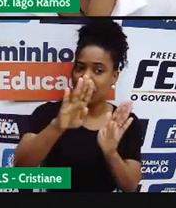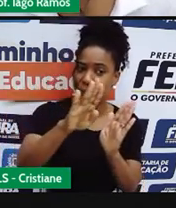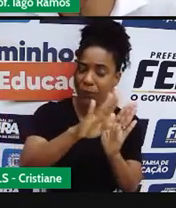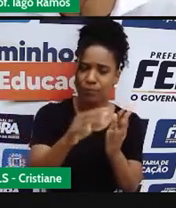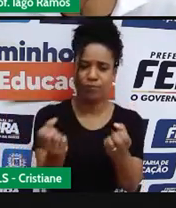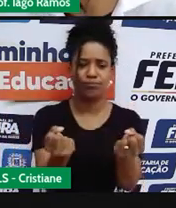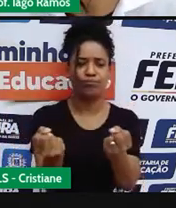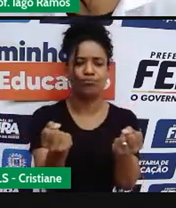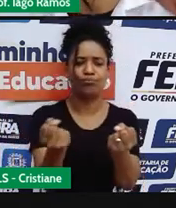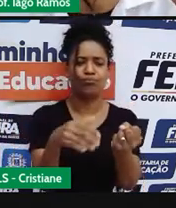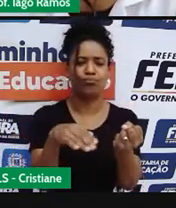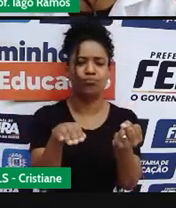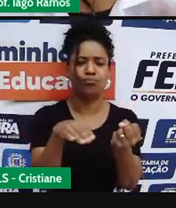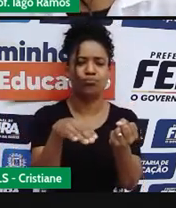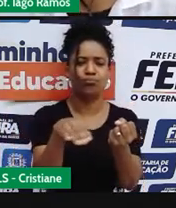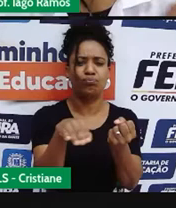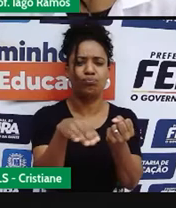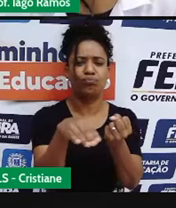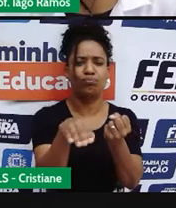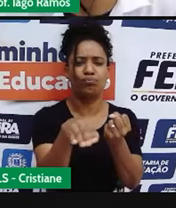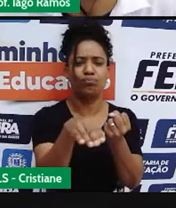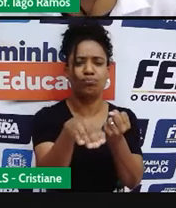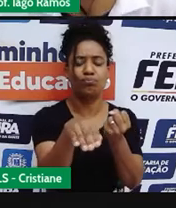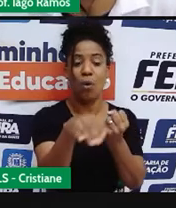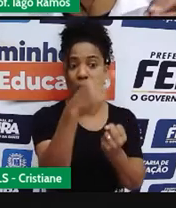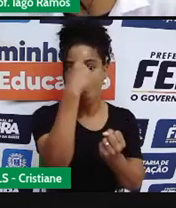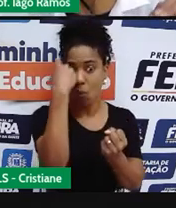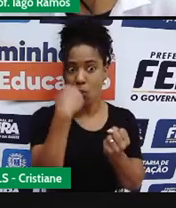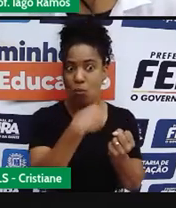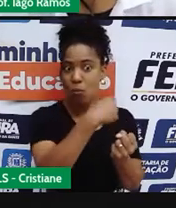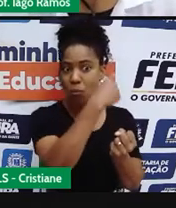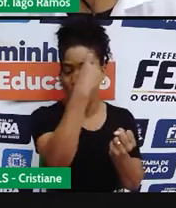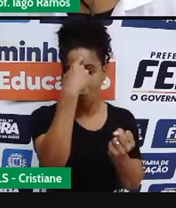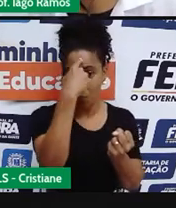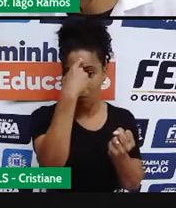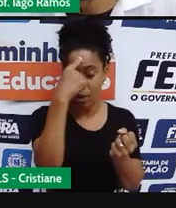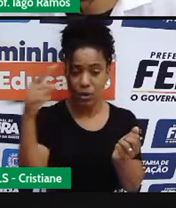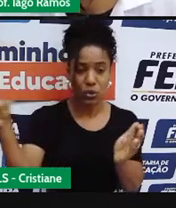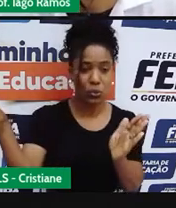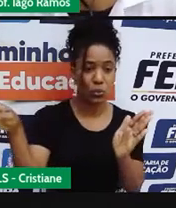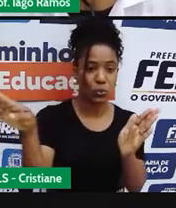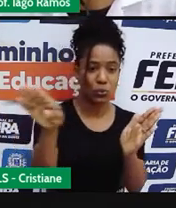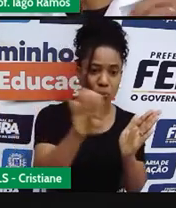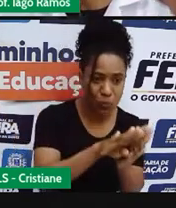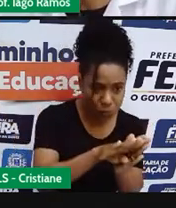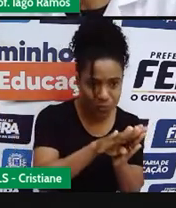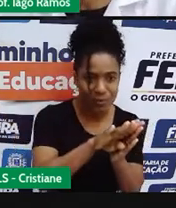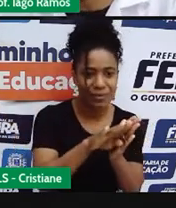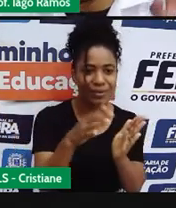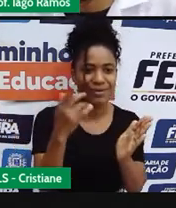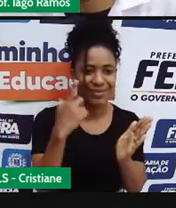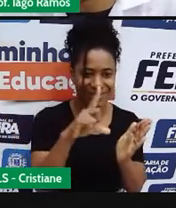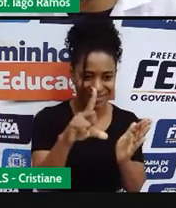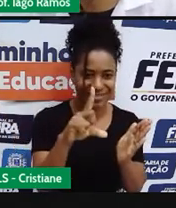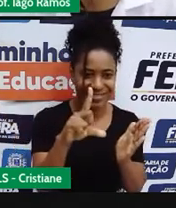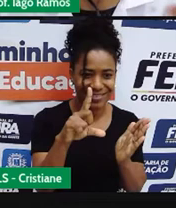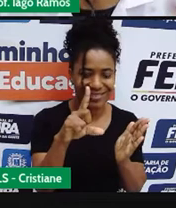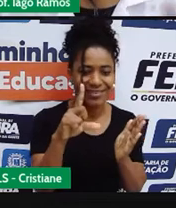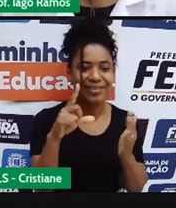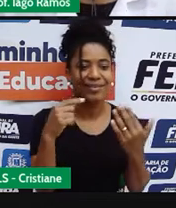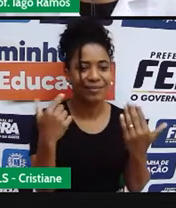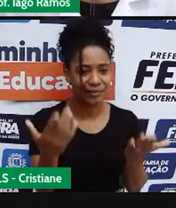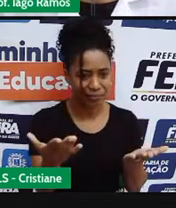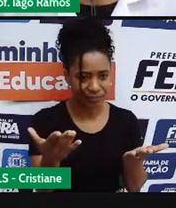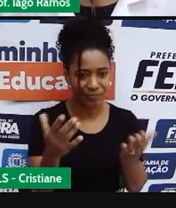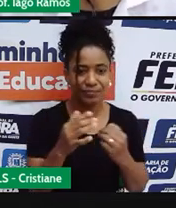Como assim, professor? Se você viajar a 80 quilômetros por hora, para chegar onde você precisa chegar, não